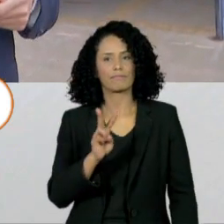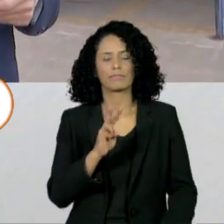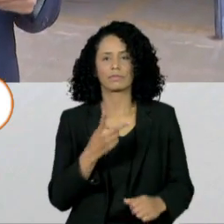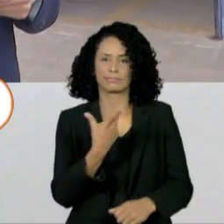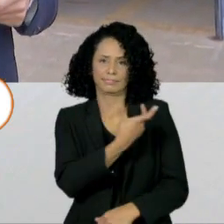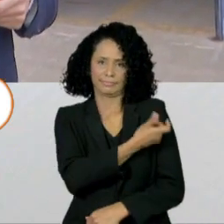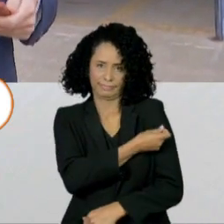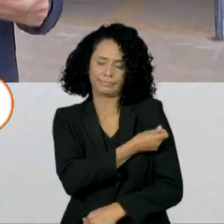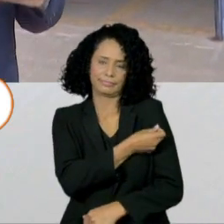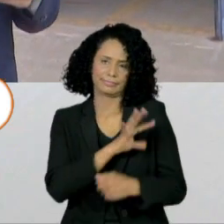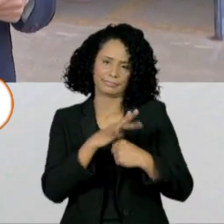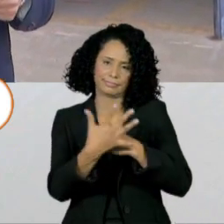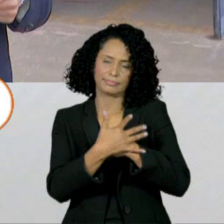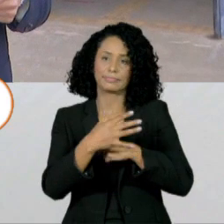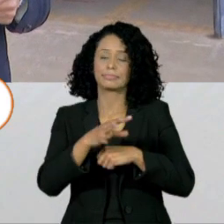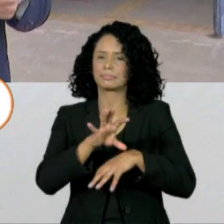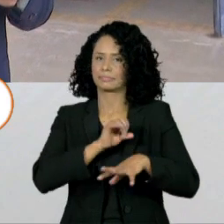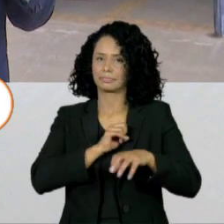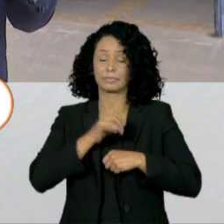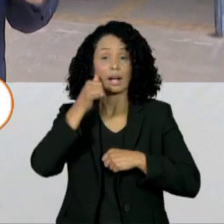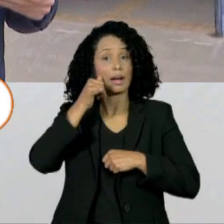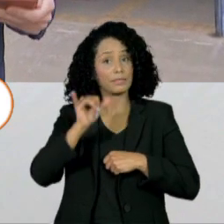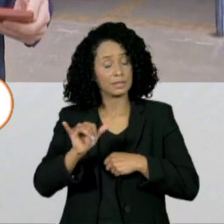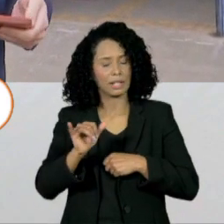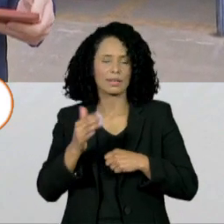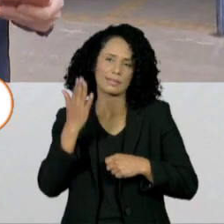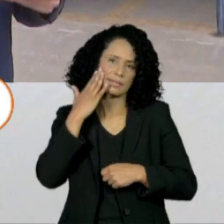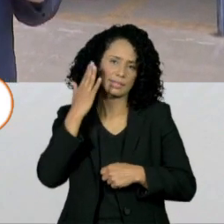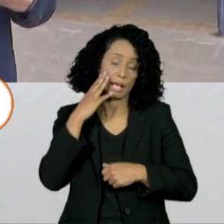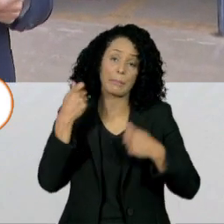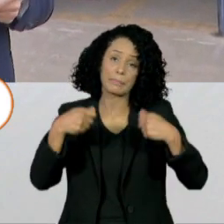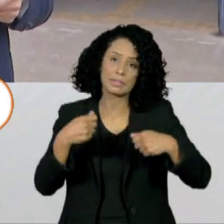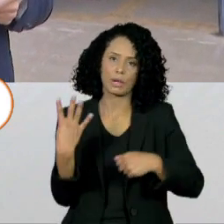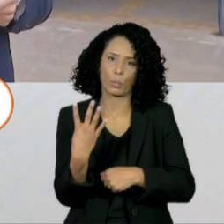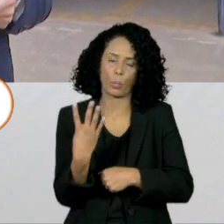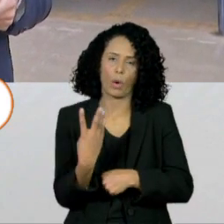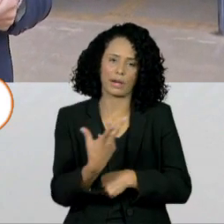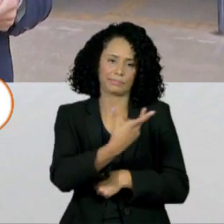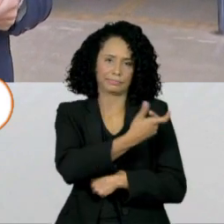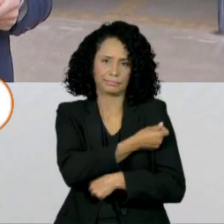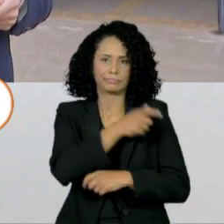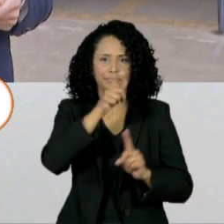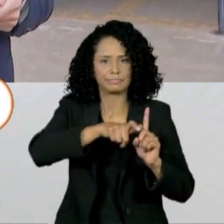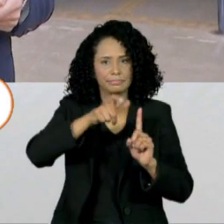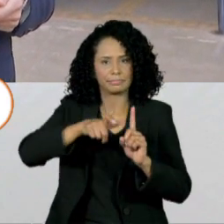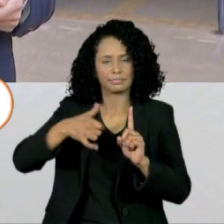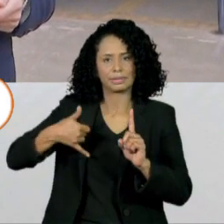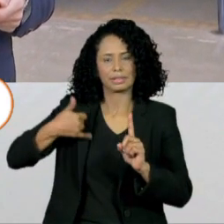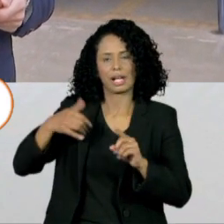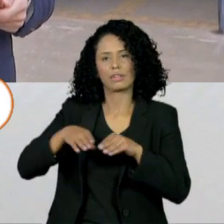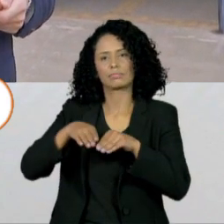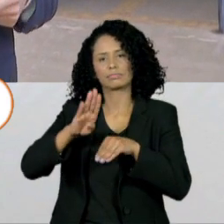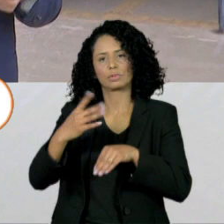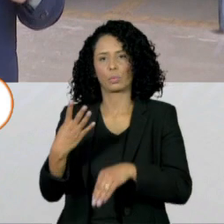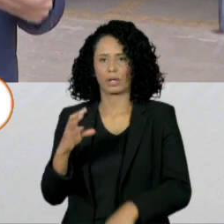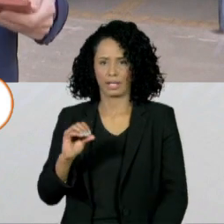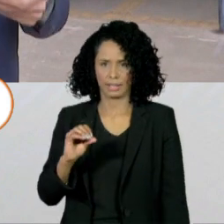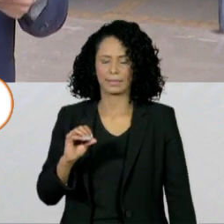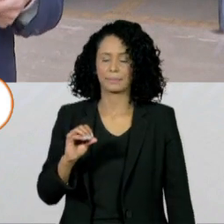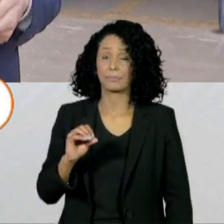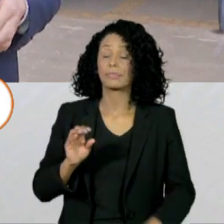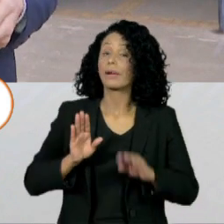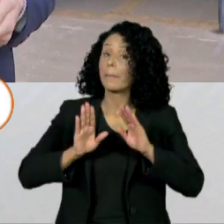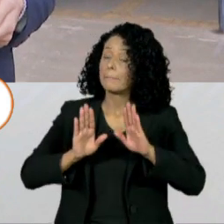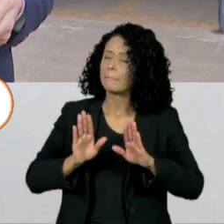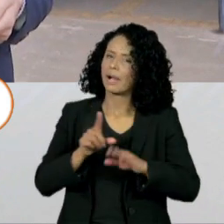que a pauta atual é a liberação da quarta dose da vacina para pessoas acima dos 40 anos. Além